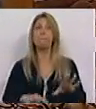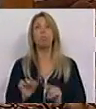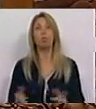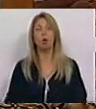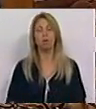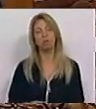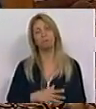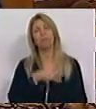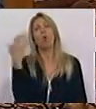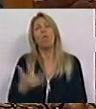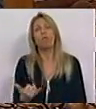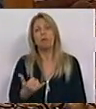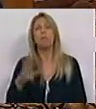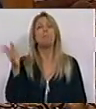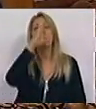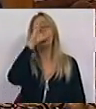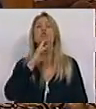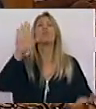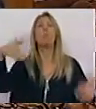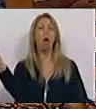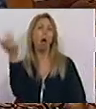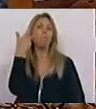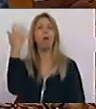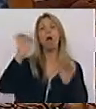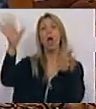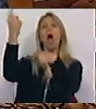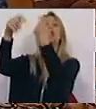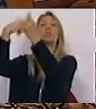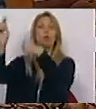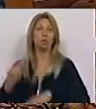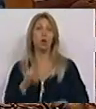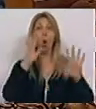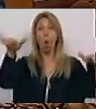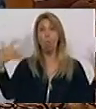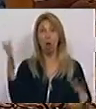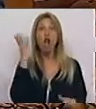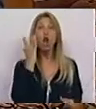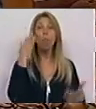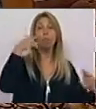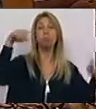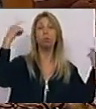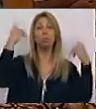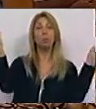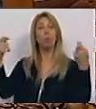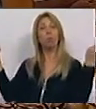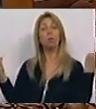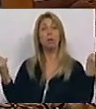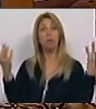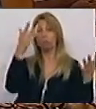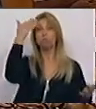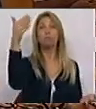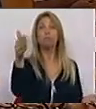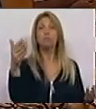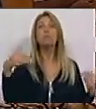-Primeiro-Ministro gabar-se do crescimento das exportações e fazer os números de propaganda que quiser, mas a verdade é que 2014